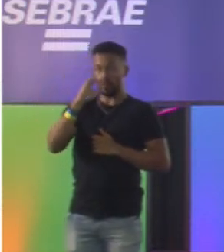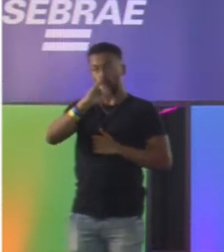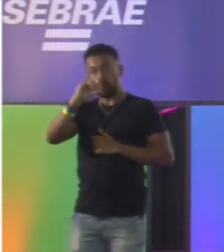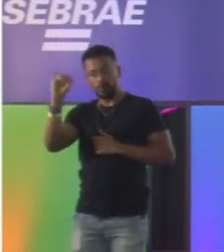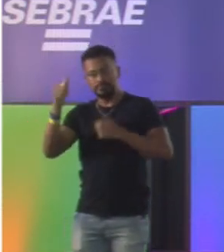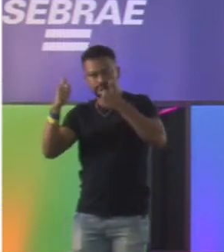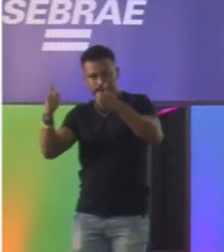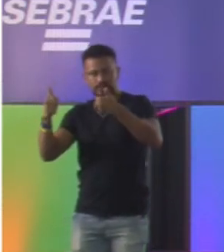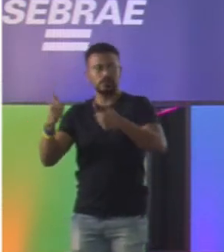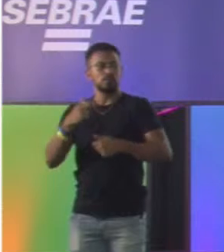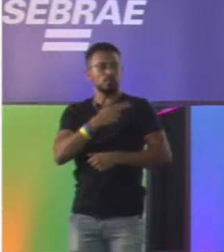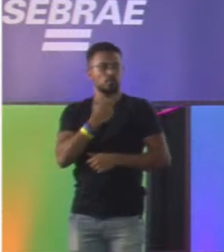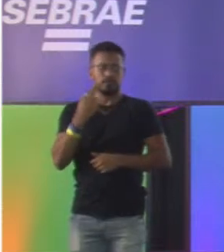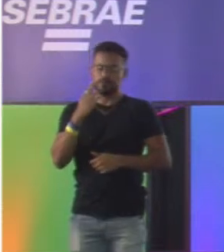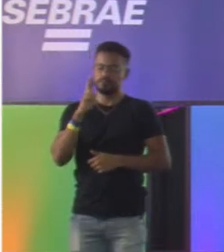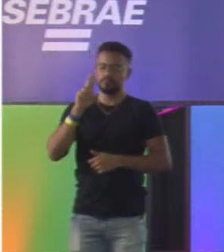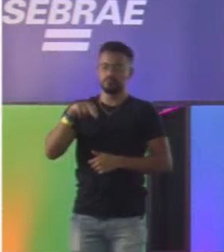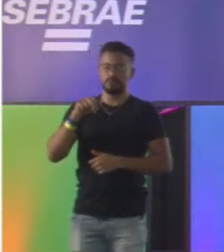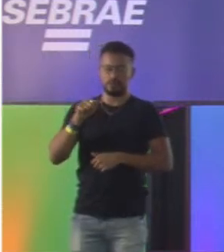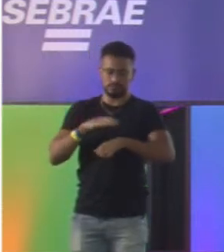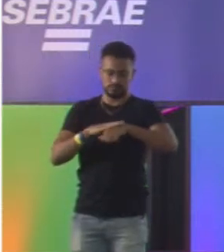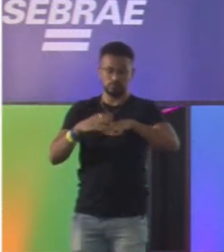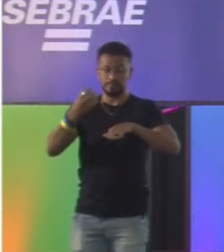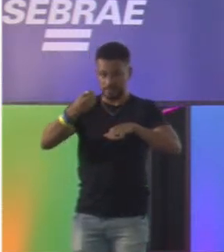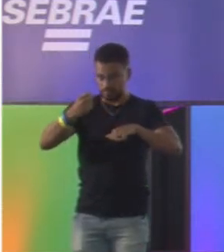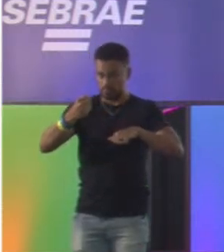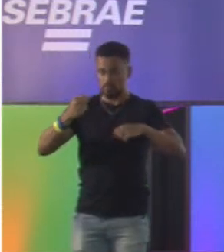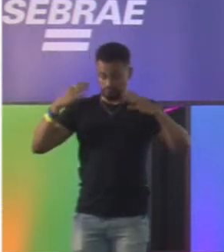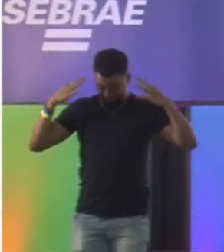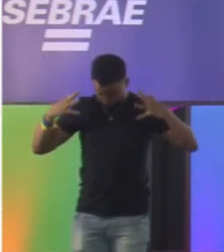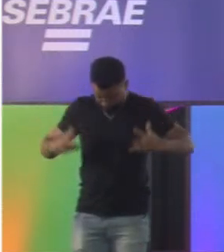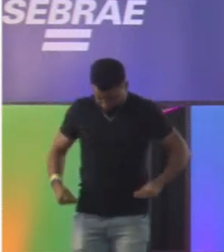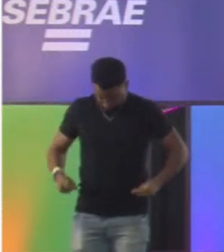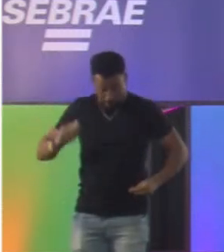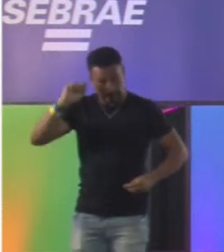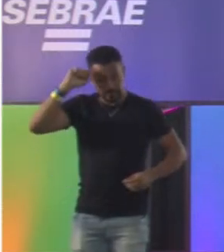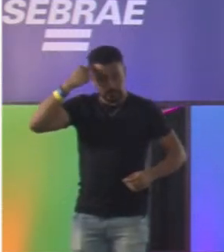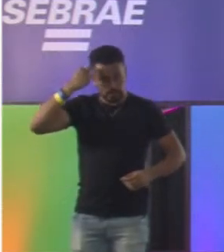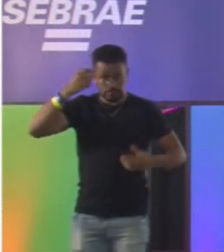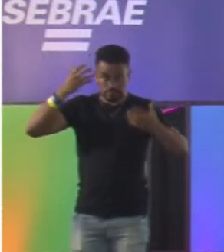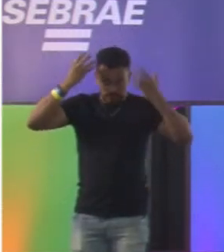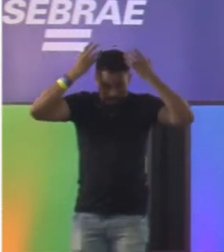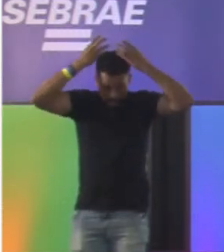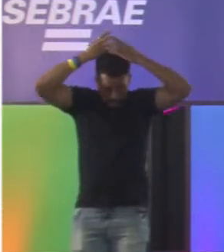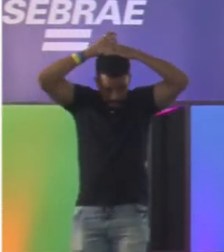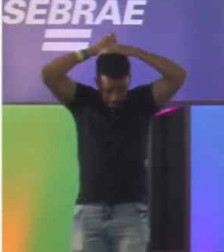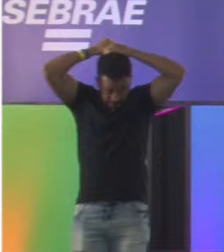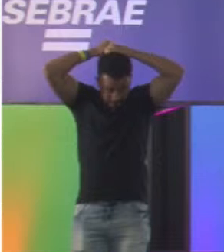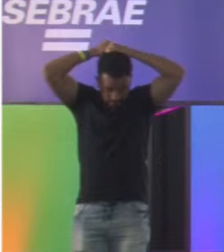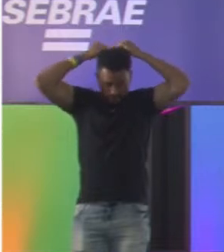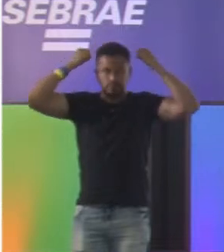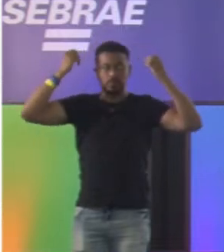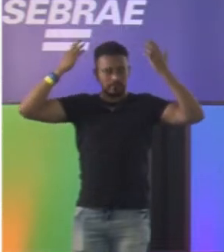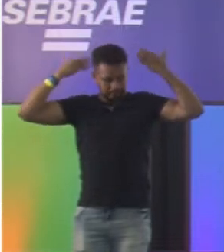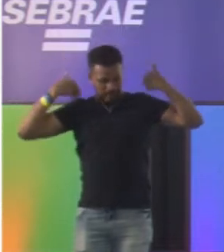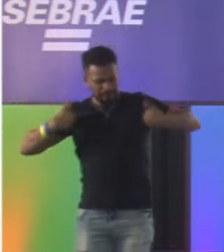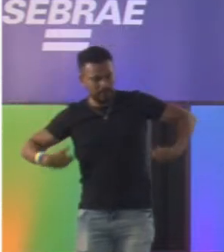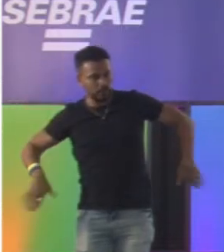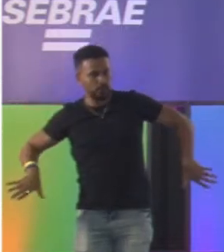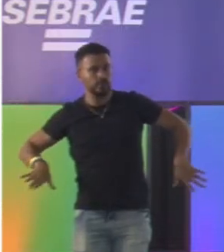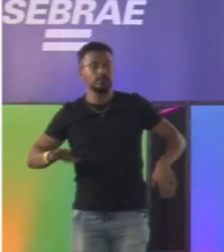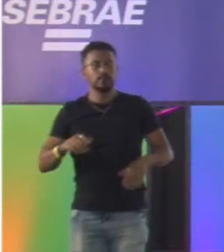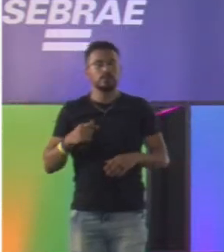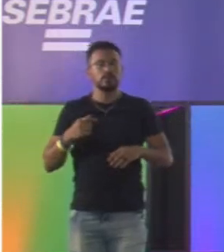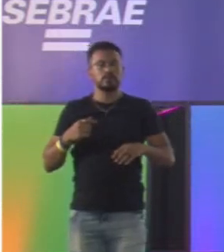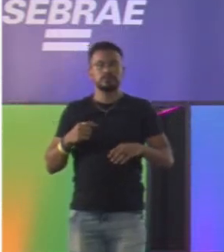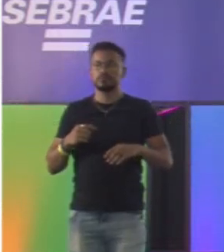branca. Eu estou toda de preto hoje. Com o cabelo amarrado. Tenho cabelos longos. Então, eu espero